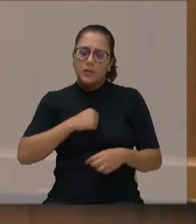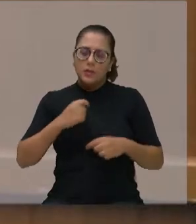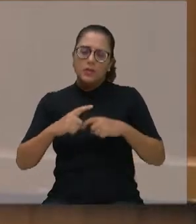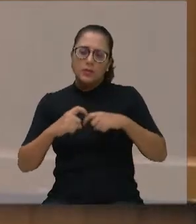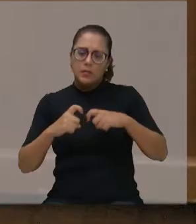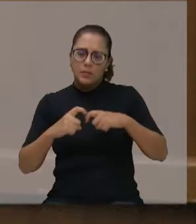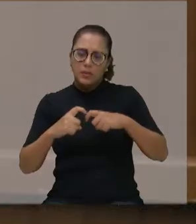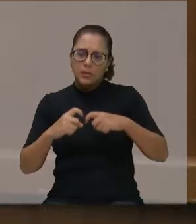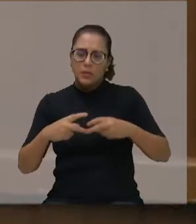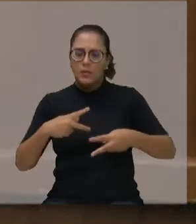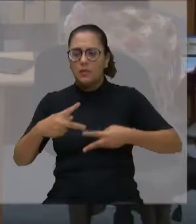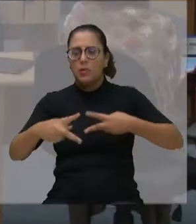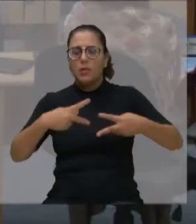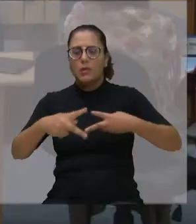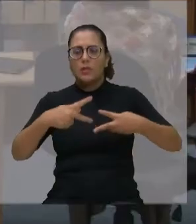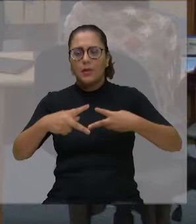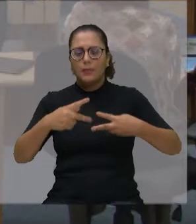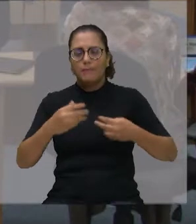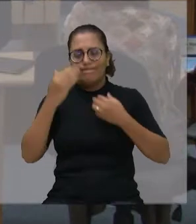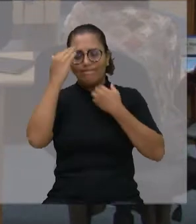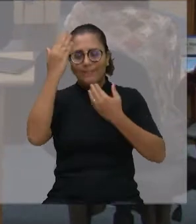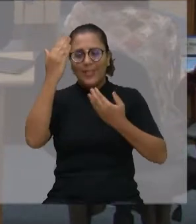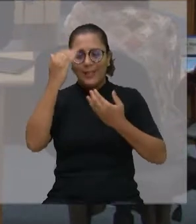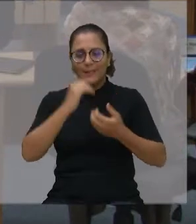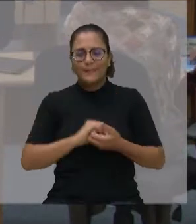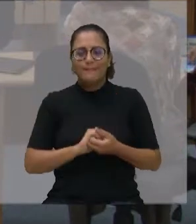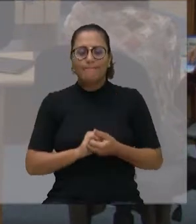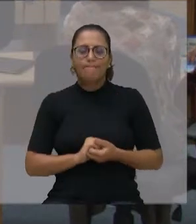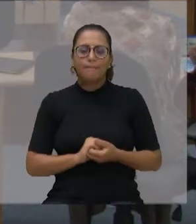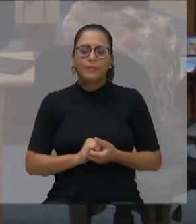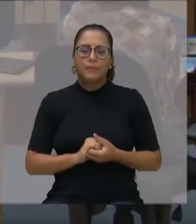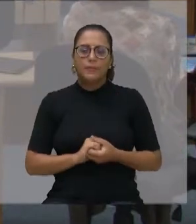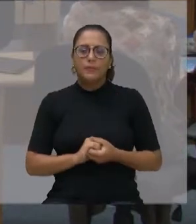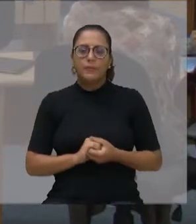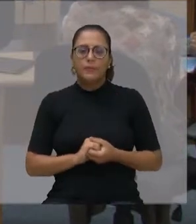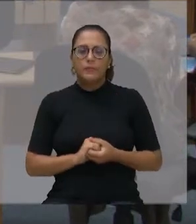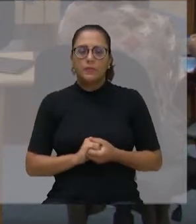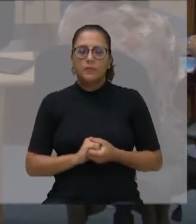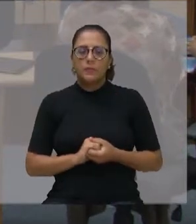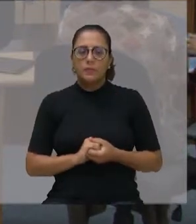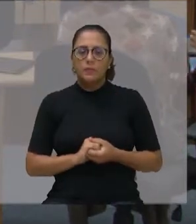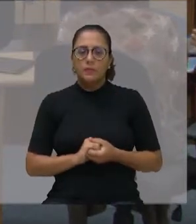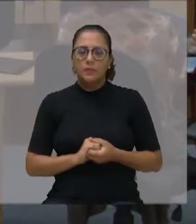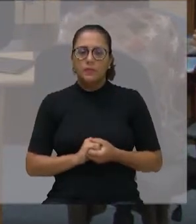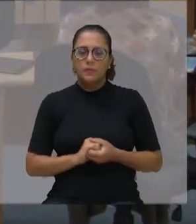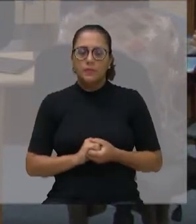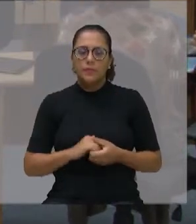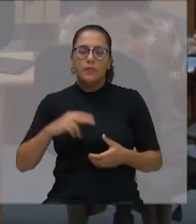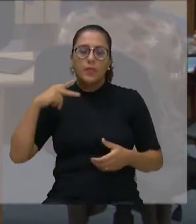Campos. Muito obrigado, presidente. Portanto, o vereador Tomás Henrique, por favor.